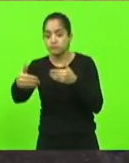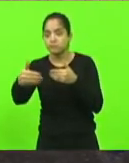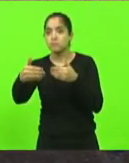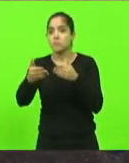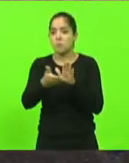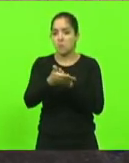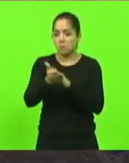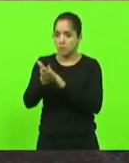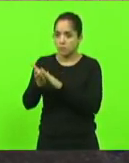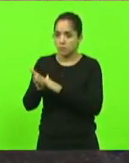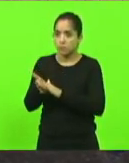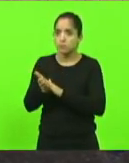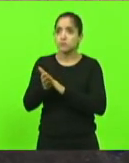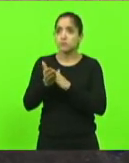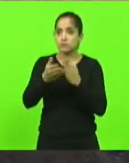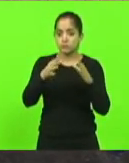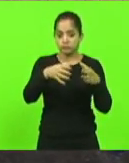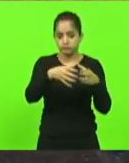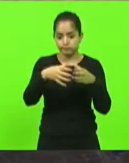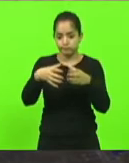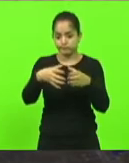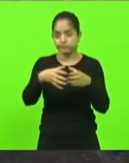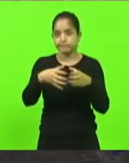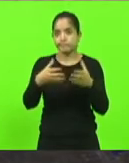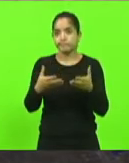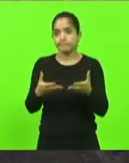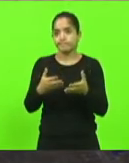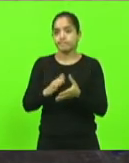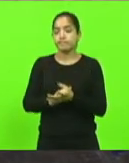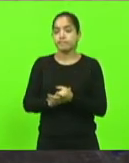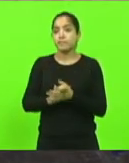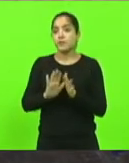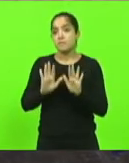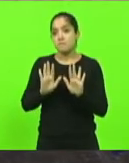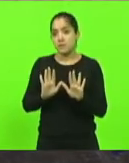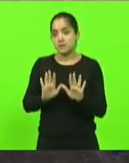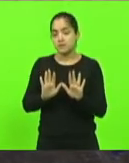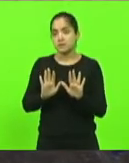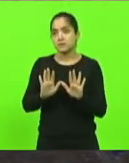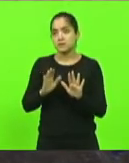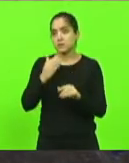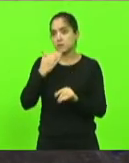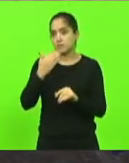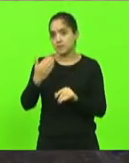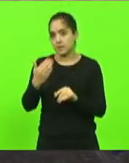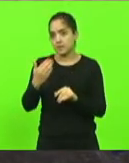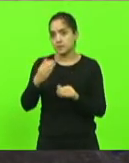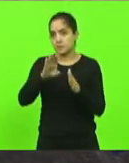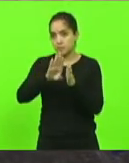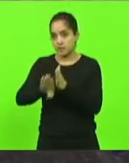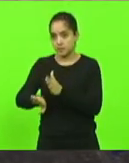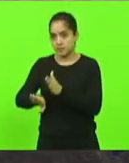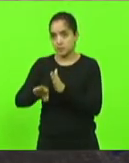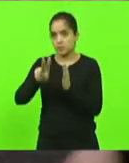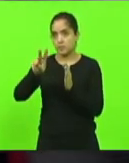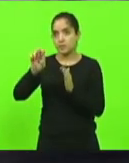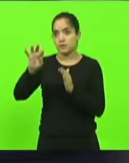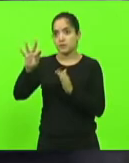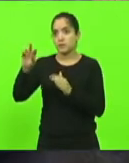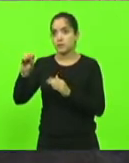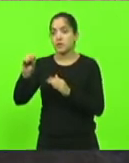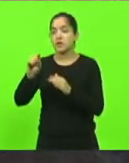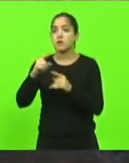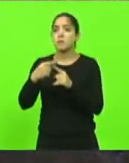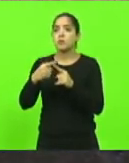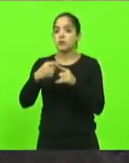praças lá nos batalhões de origem dela. Mas, enfim, peço pela derrubada do veto por uma questão de justiça mesmo,